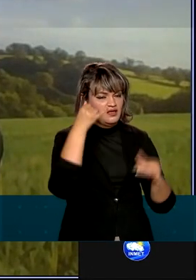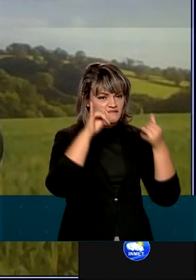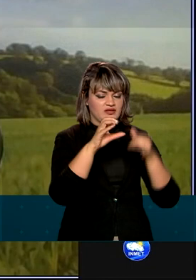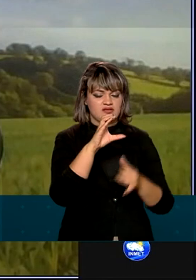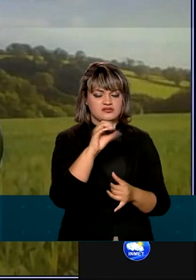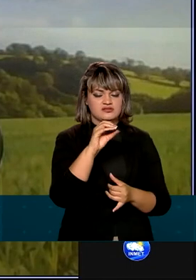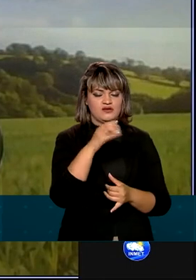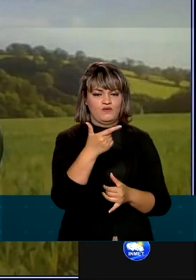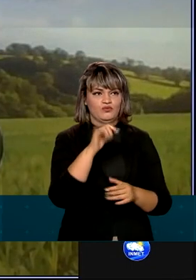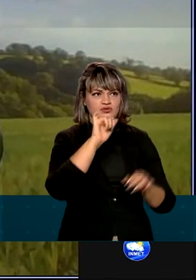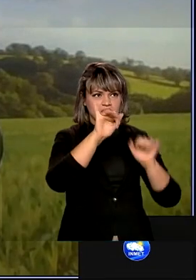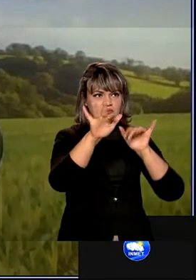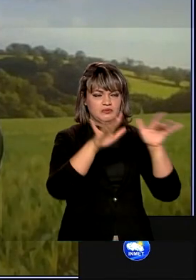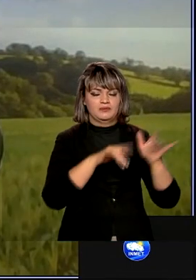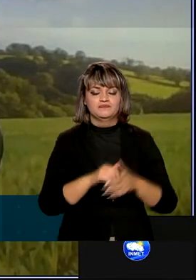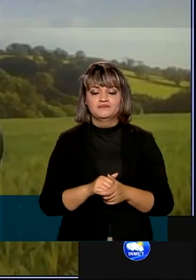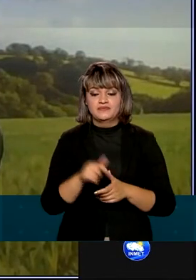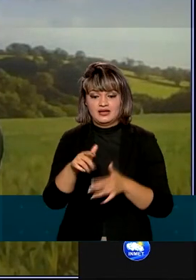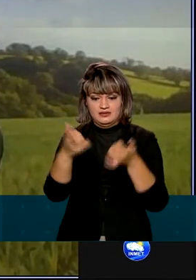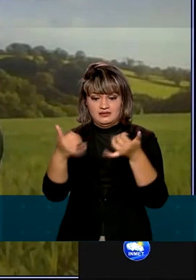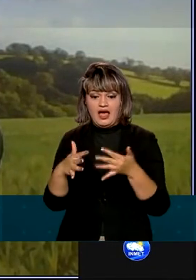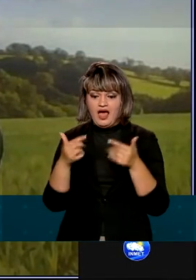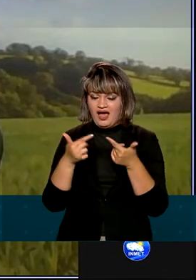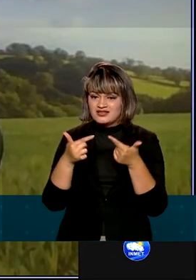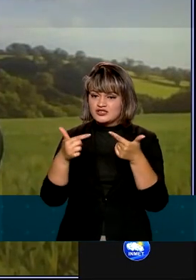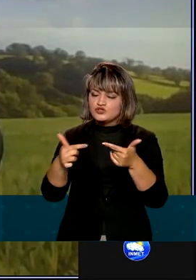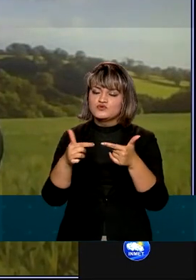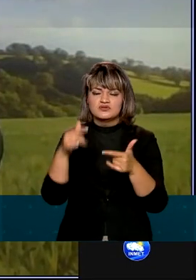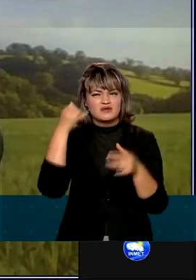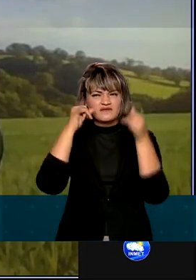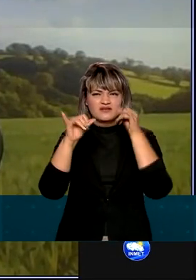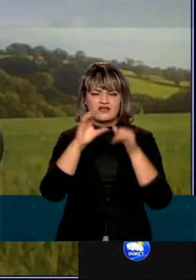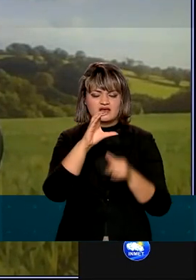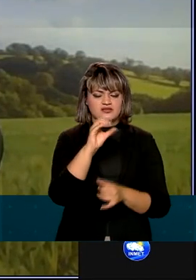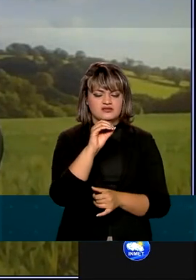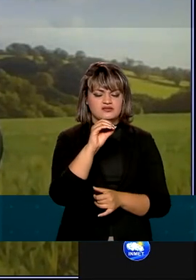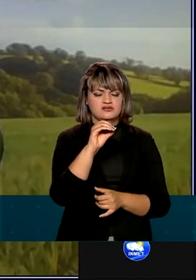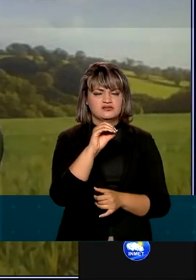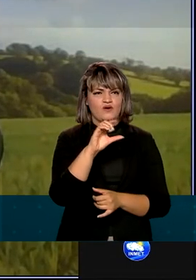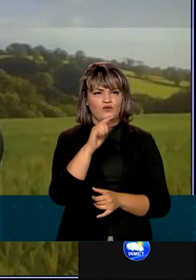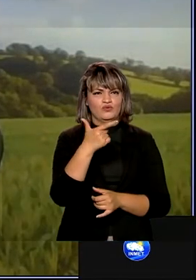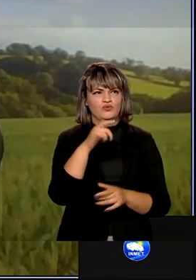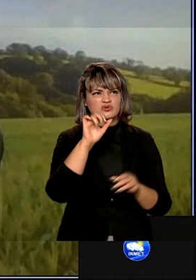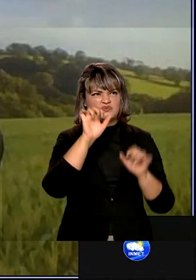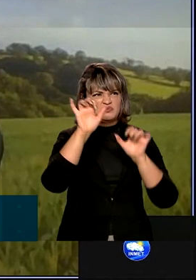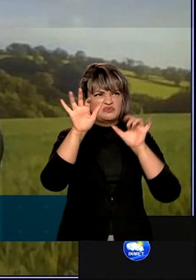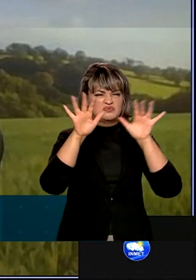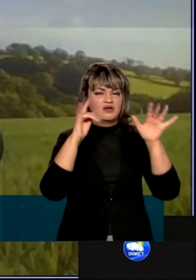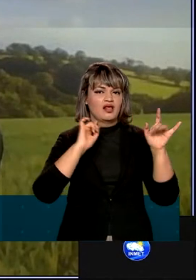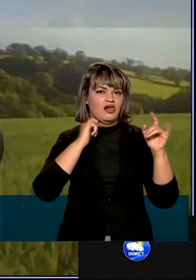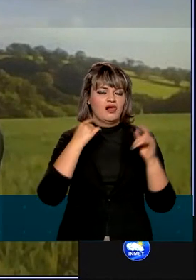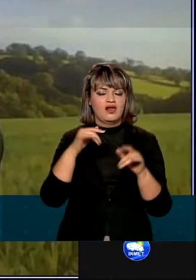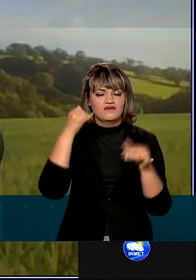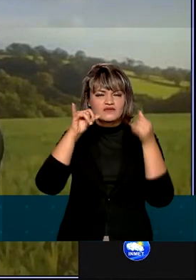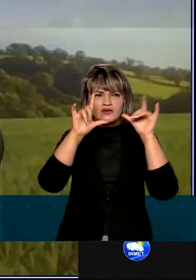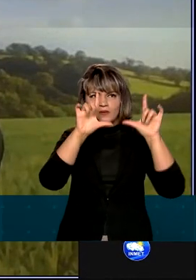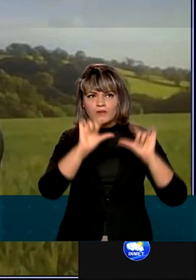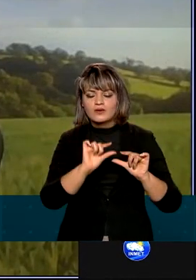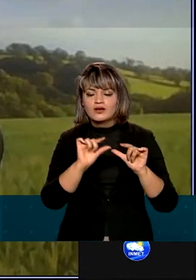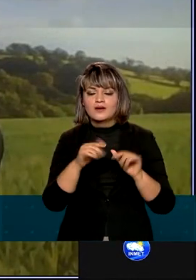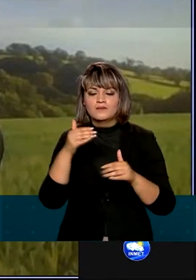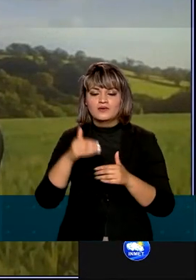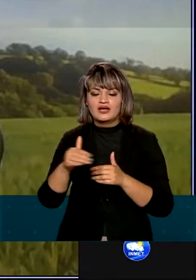Trata-se de ações voltadas para atenuar os impactos das alterações climáticas que causam